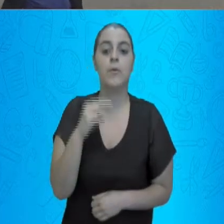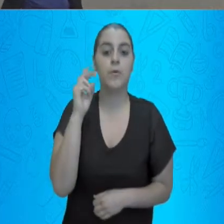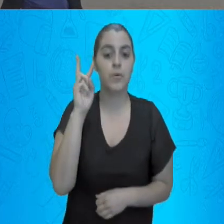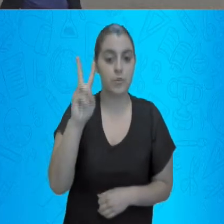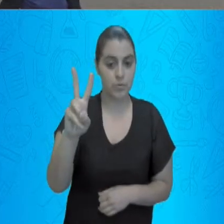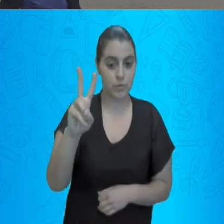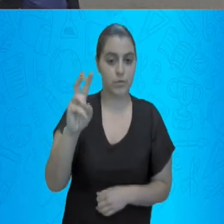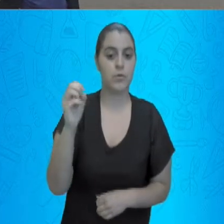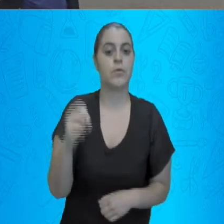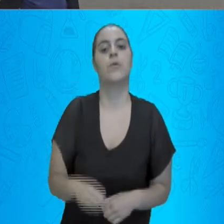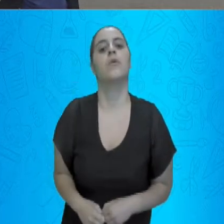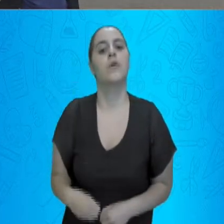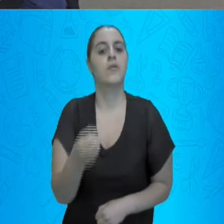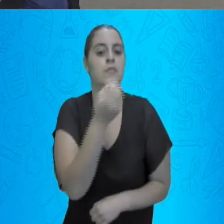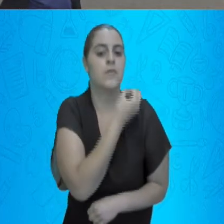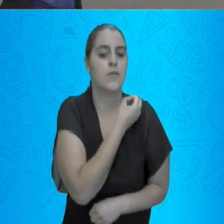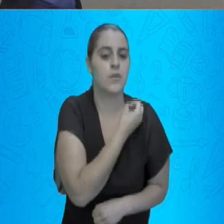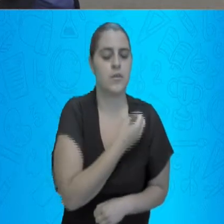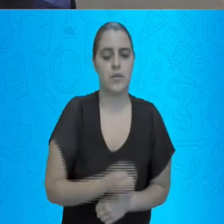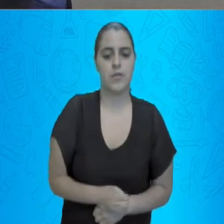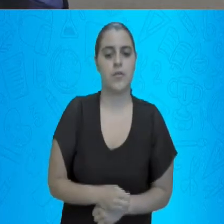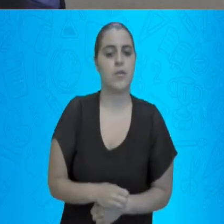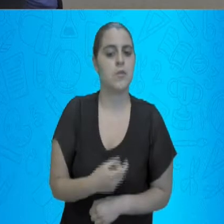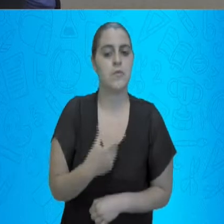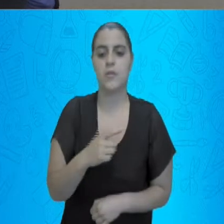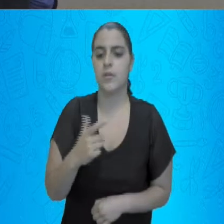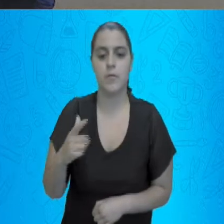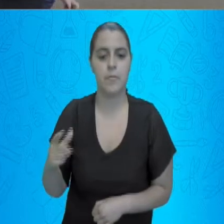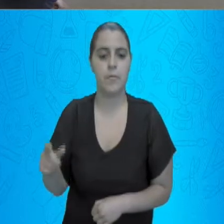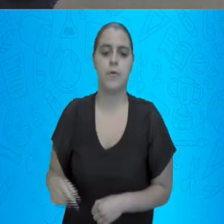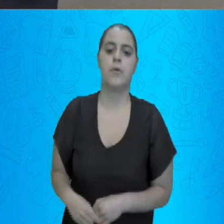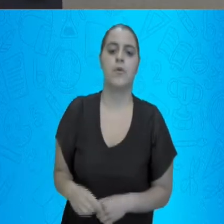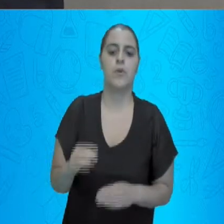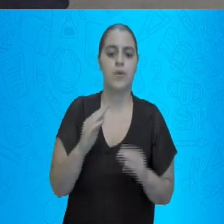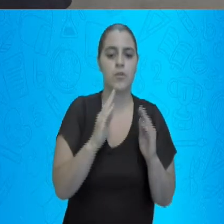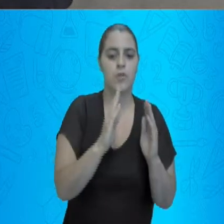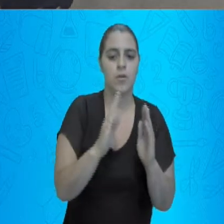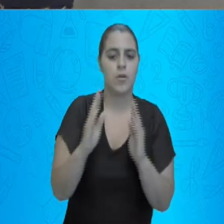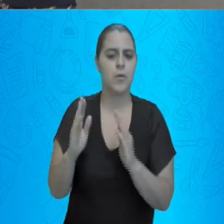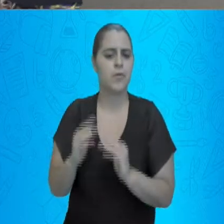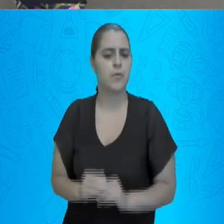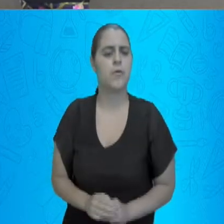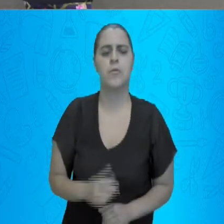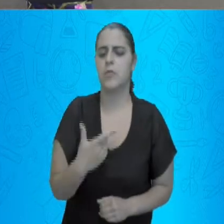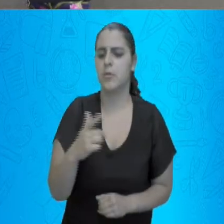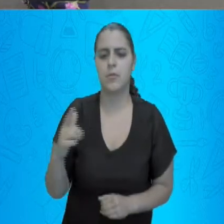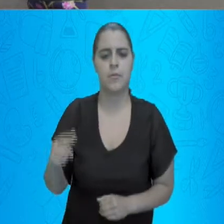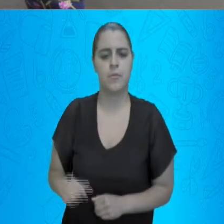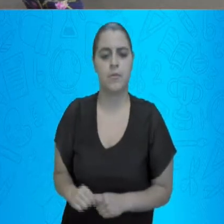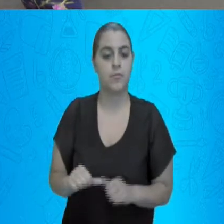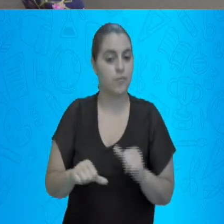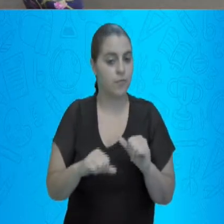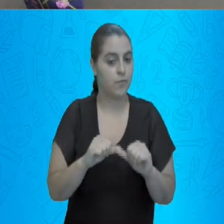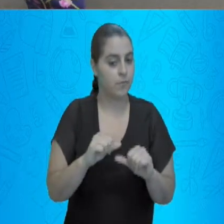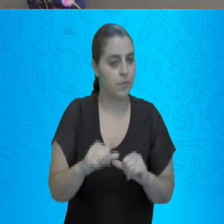algarismos. Então, ele não pode ocupar a mesma ordem. Preste atenção no exemplo.